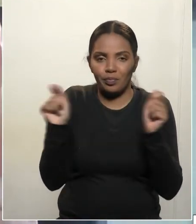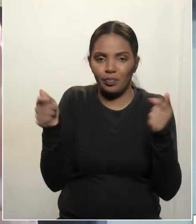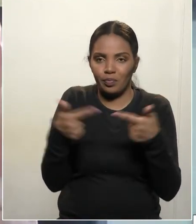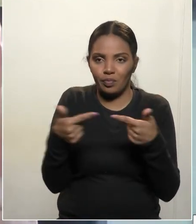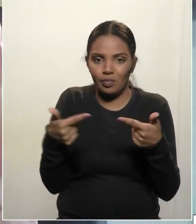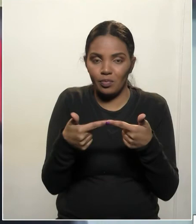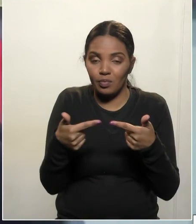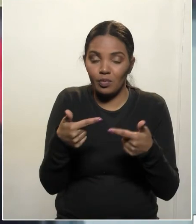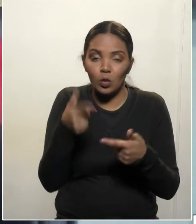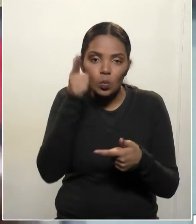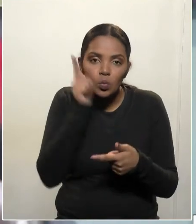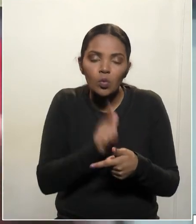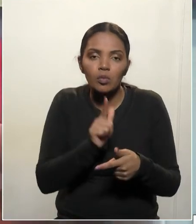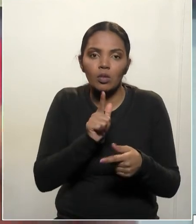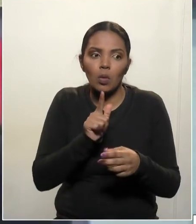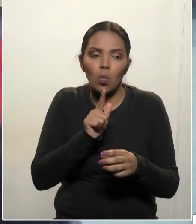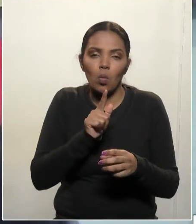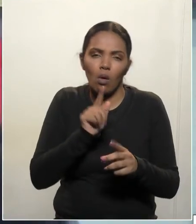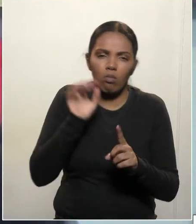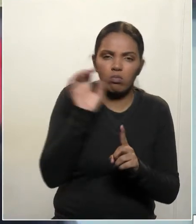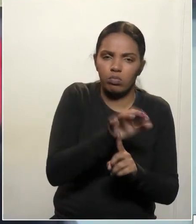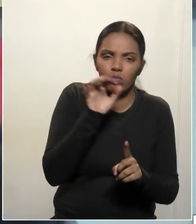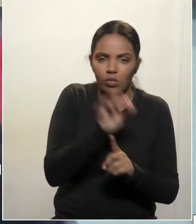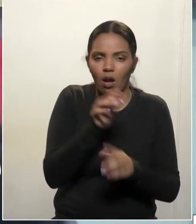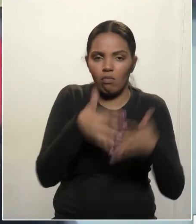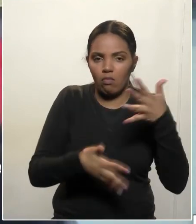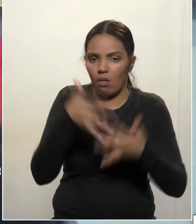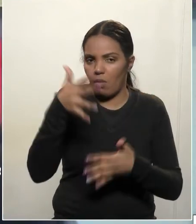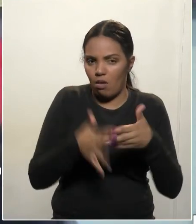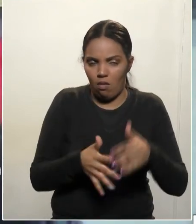faz o seu negócio. A Assembleia não mela ninguém, senhor.